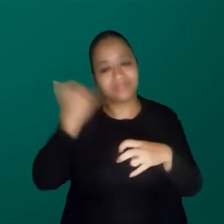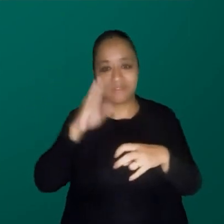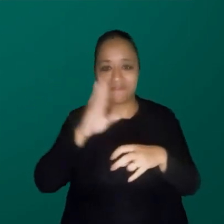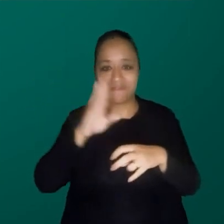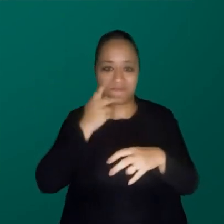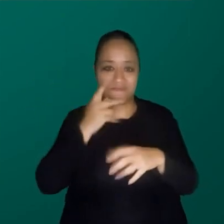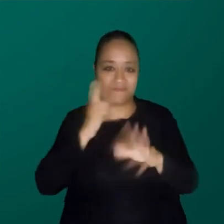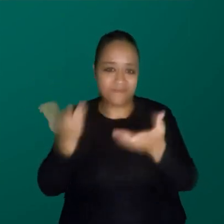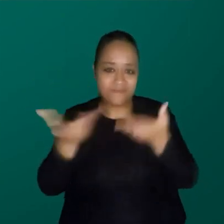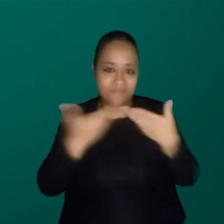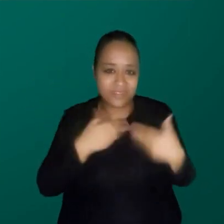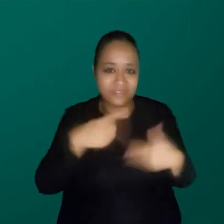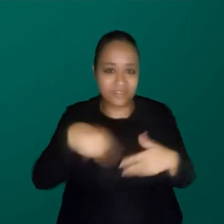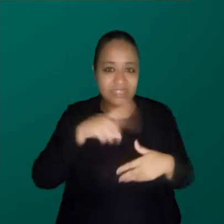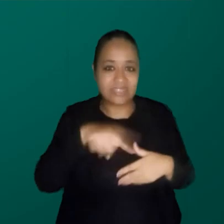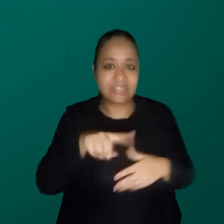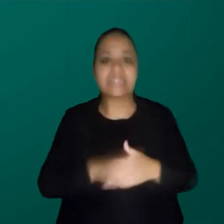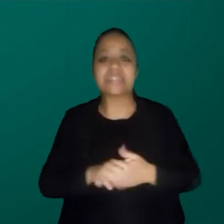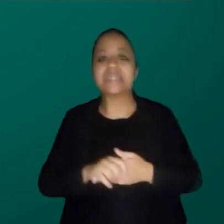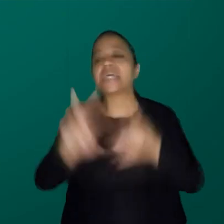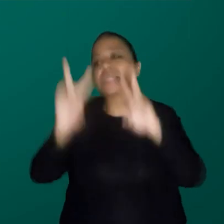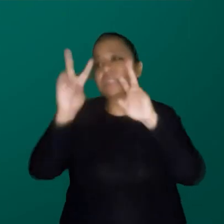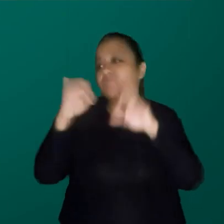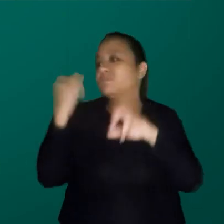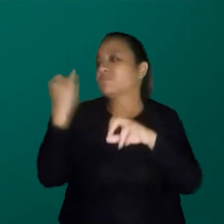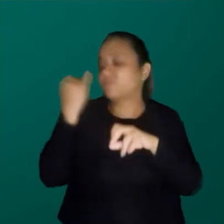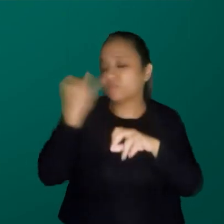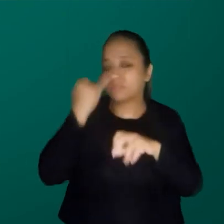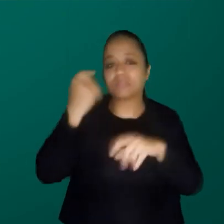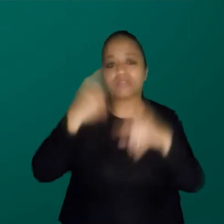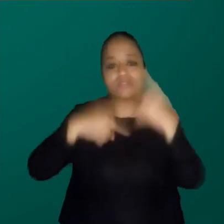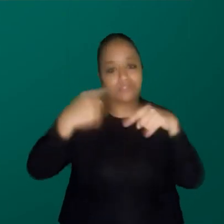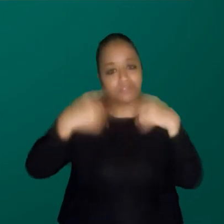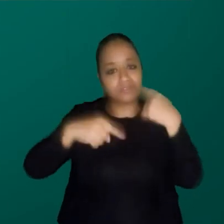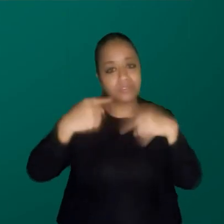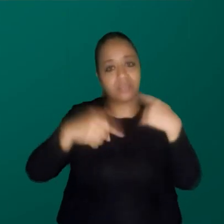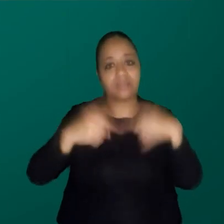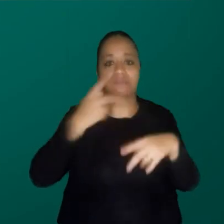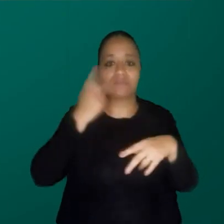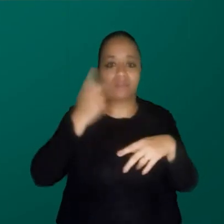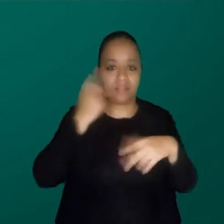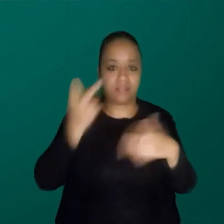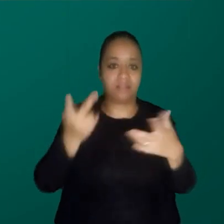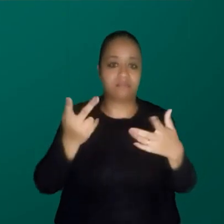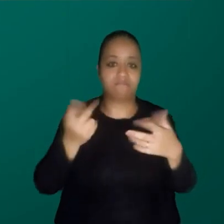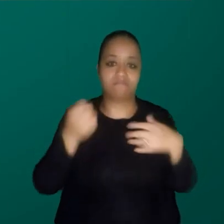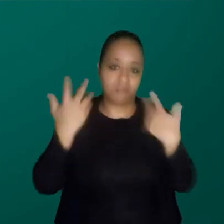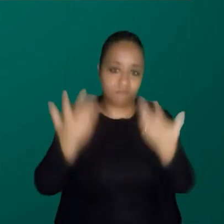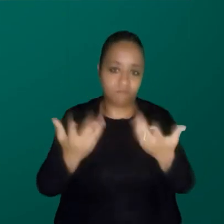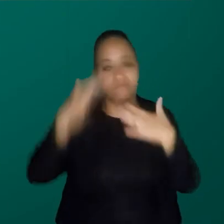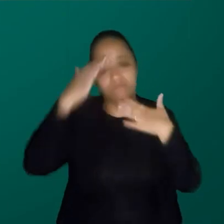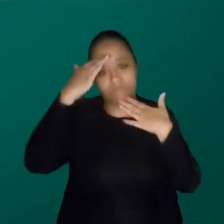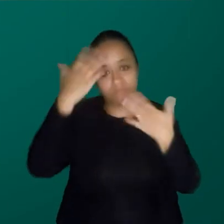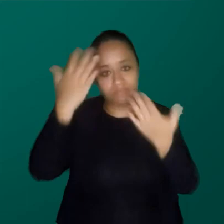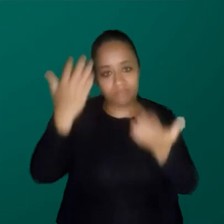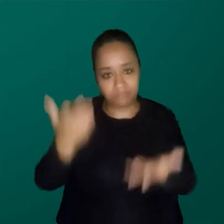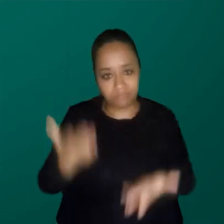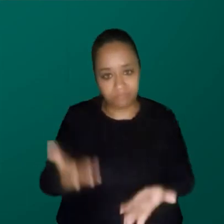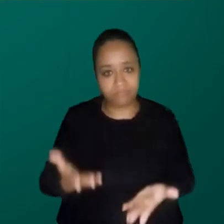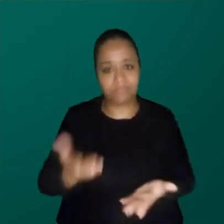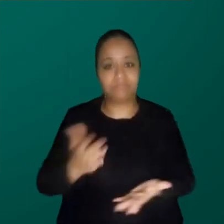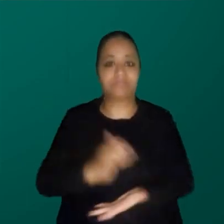Então é isso que eu chamei. E é um tema sempre muito bom para a gente conversar e tem muito a dizer, né gente? Então é isso, muito obrigada.